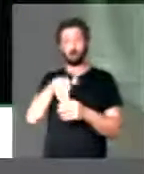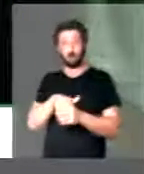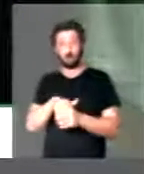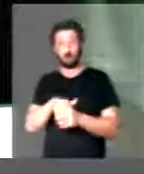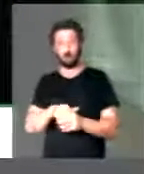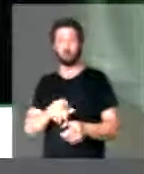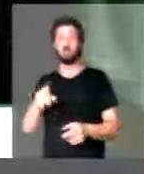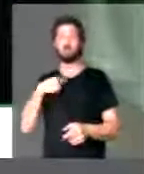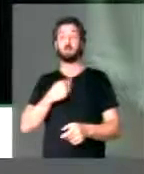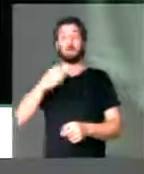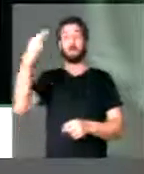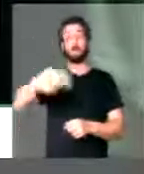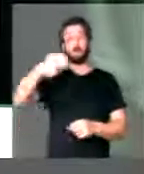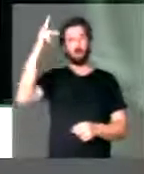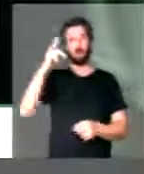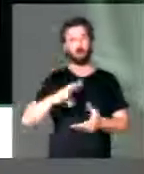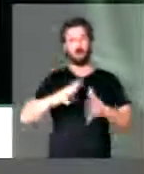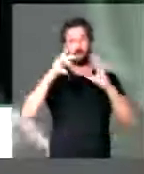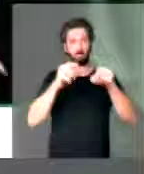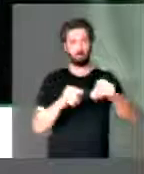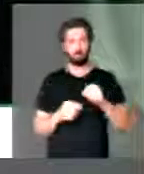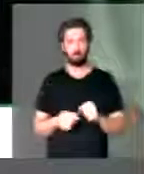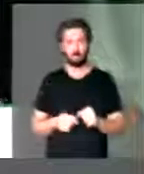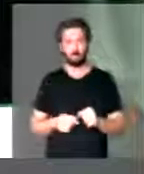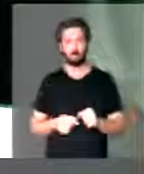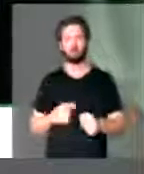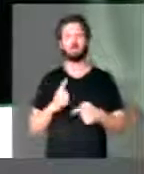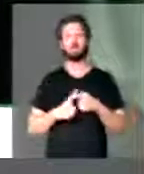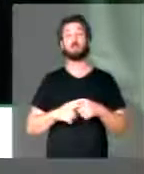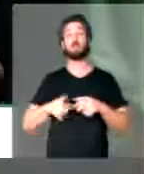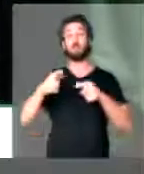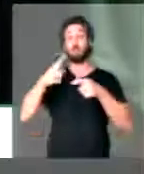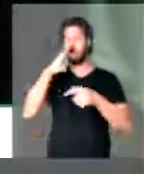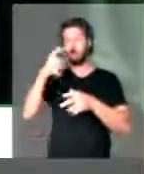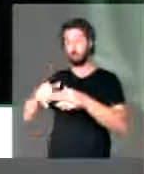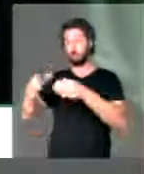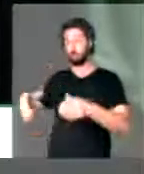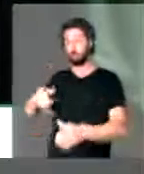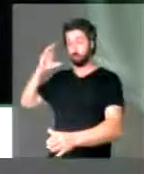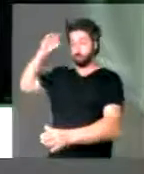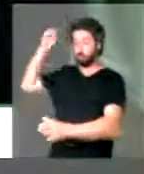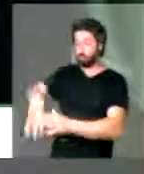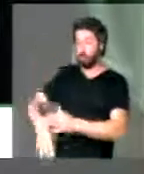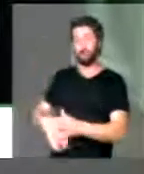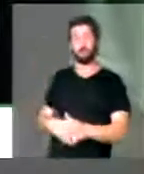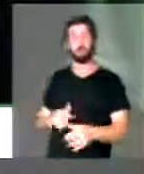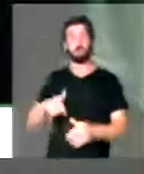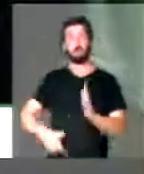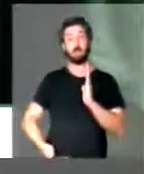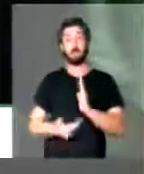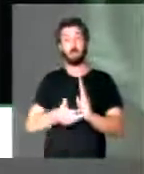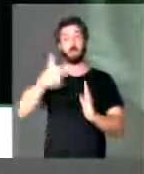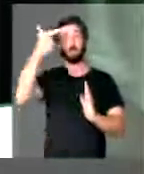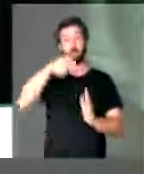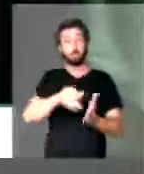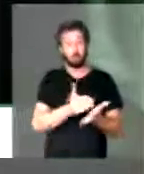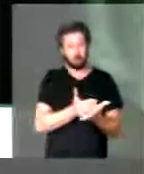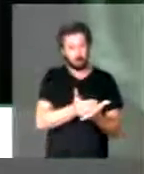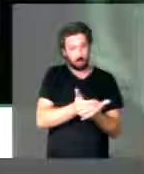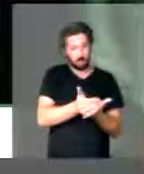nós reprovarmos essa reforma, é jogar ela na lata do lixo, para que essa casa possa novamente